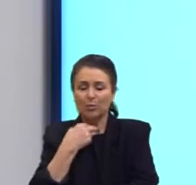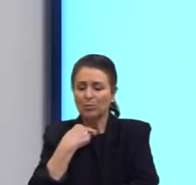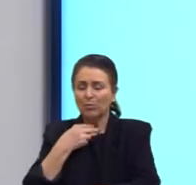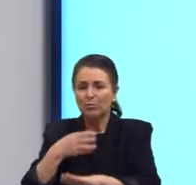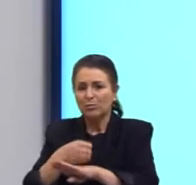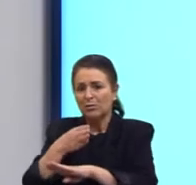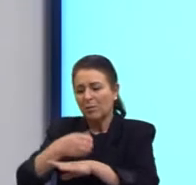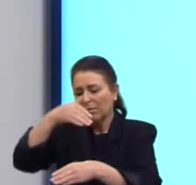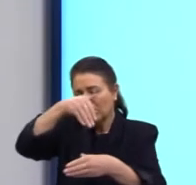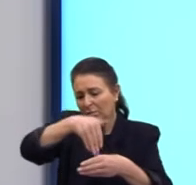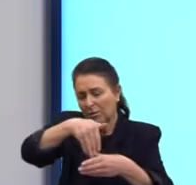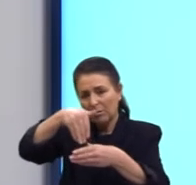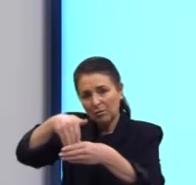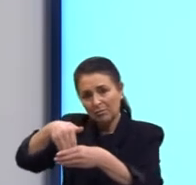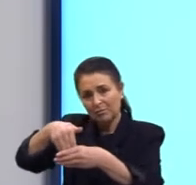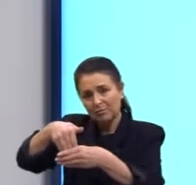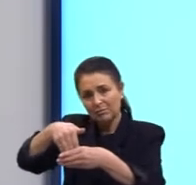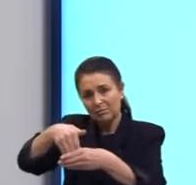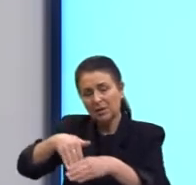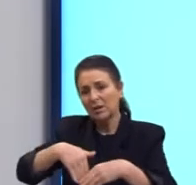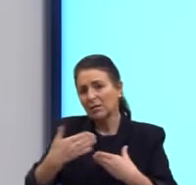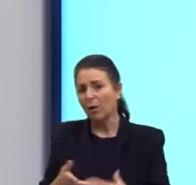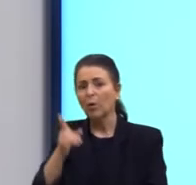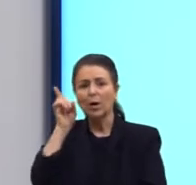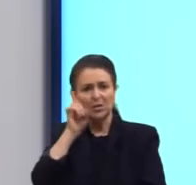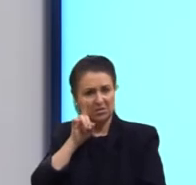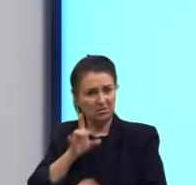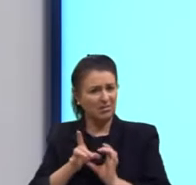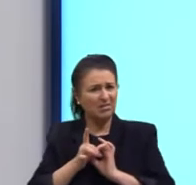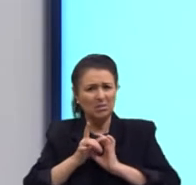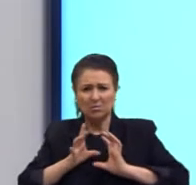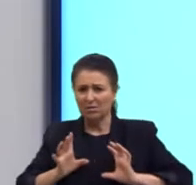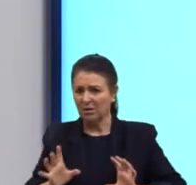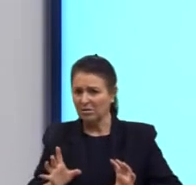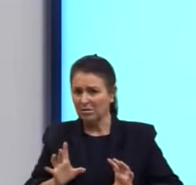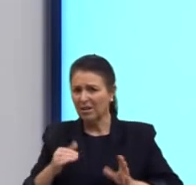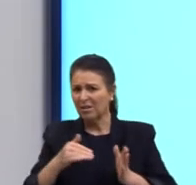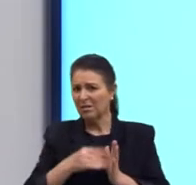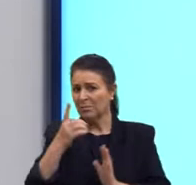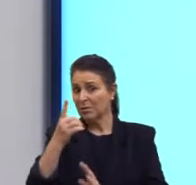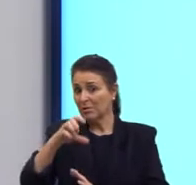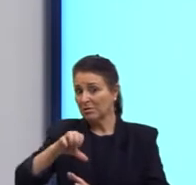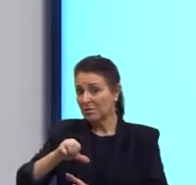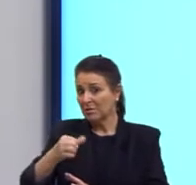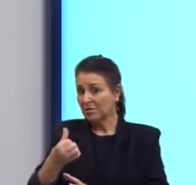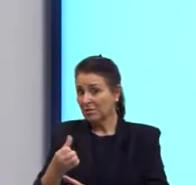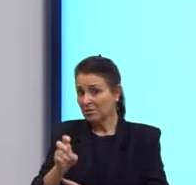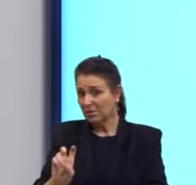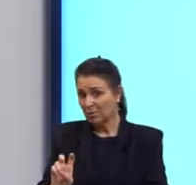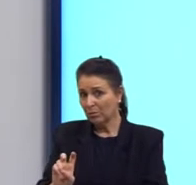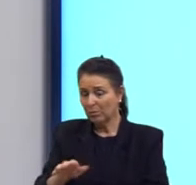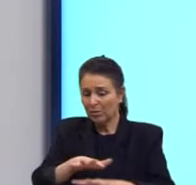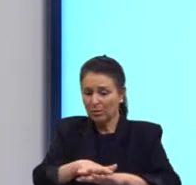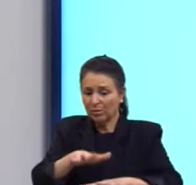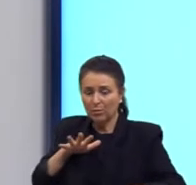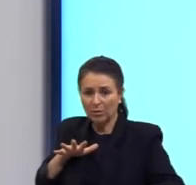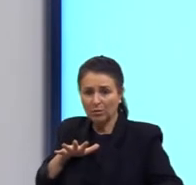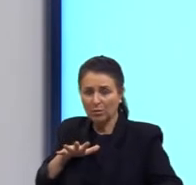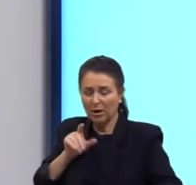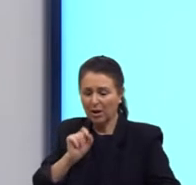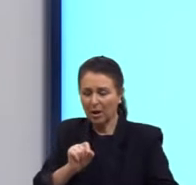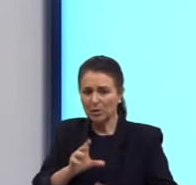das eleições. Então, será que os Estados Unidos eram democráticos até 1965, excluindo essa parcela